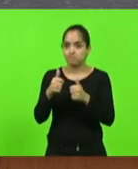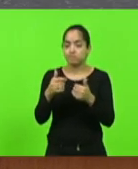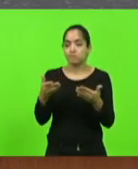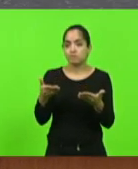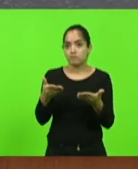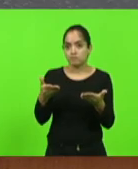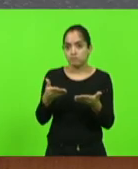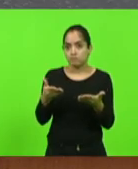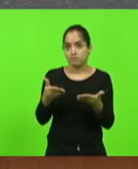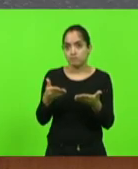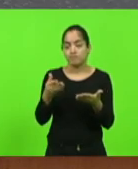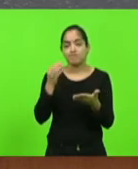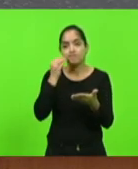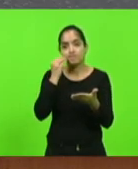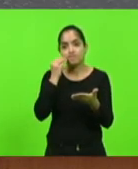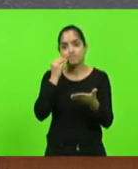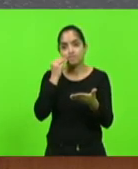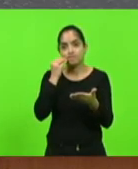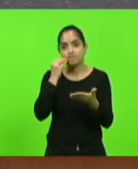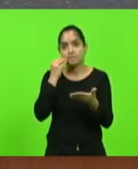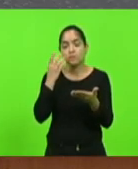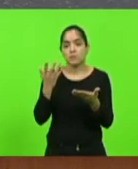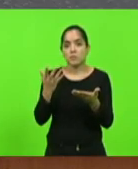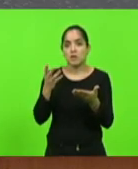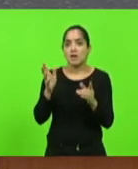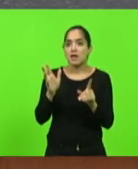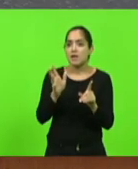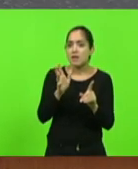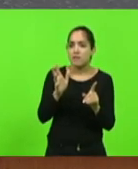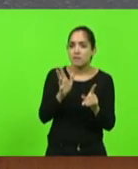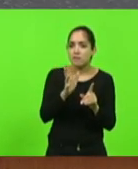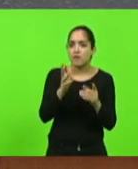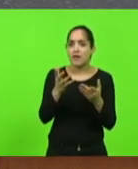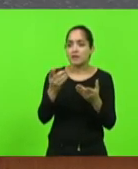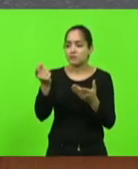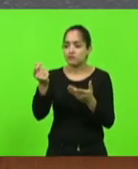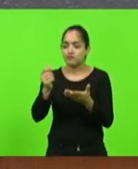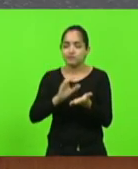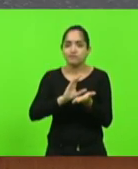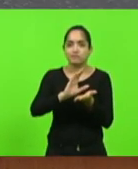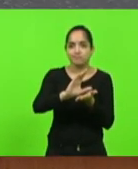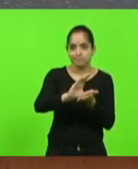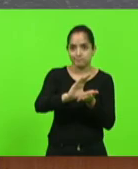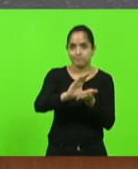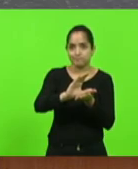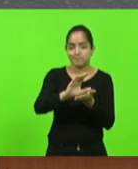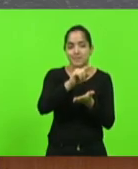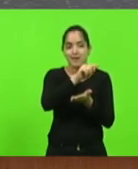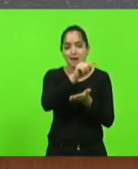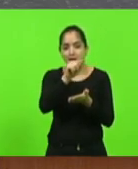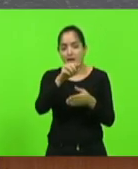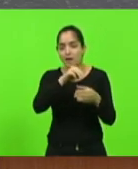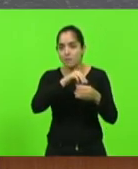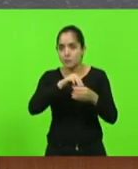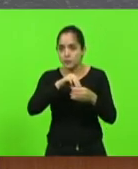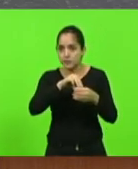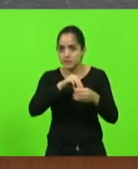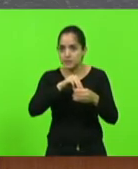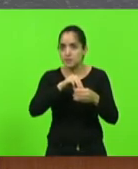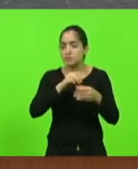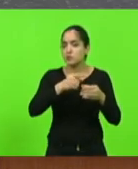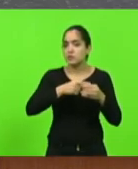obviamente que se reflete na injeção de recursos diretamente nos pequenos municípios que faz